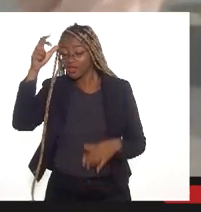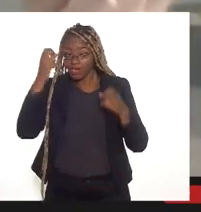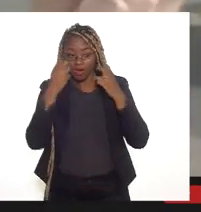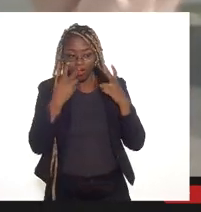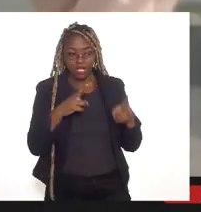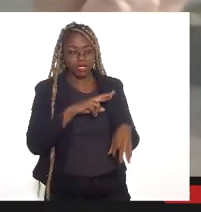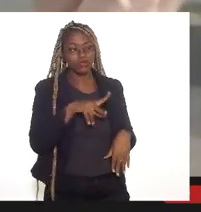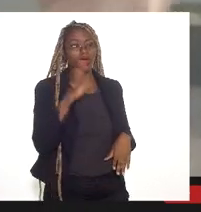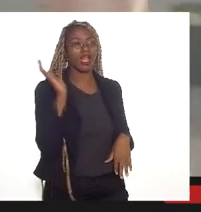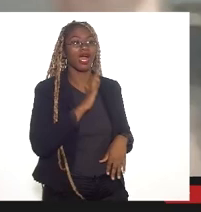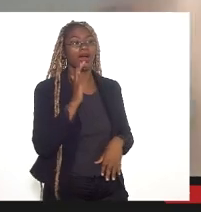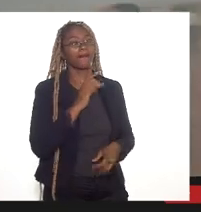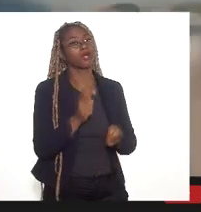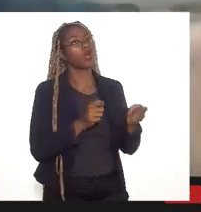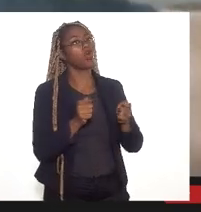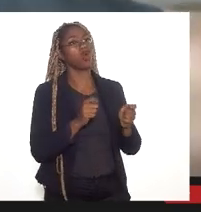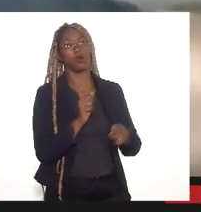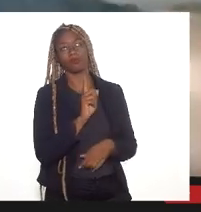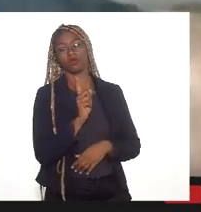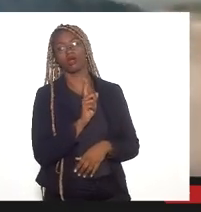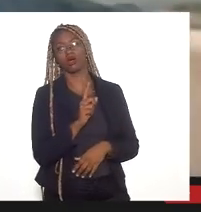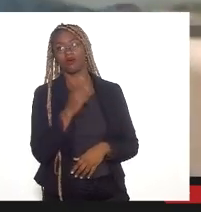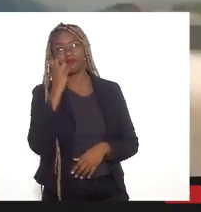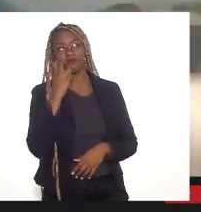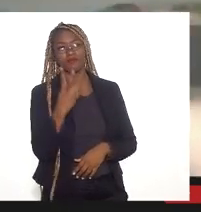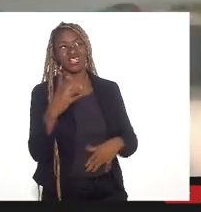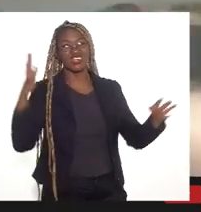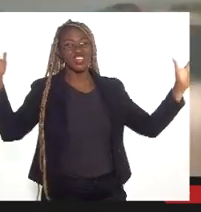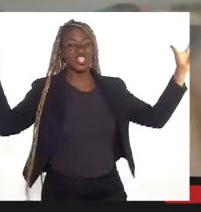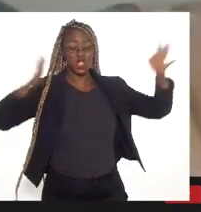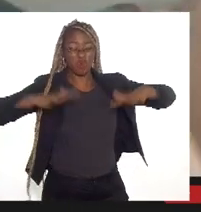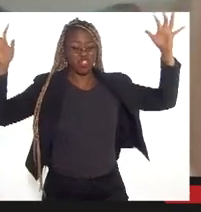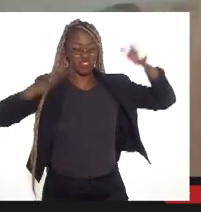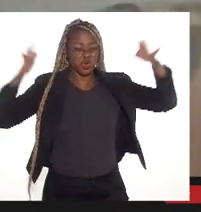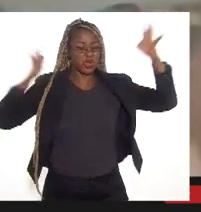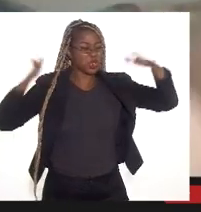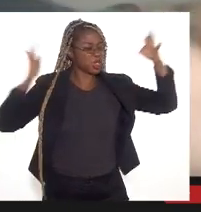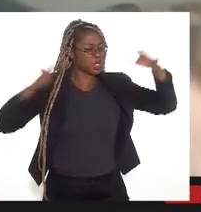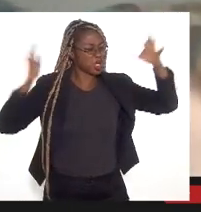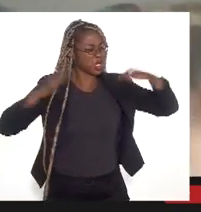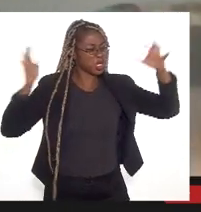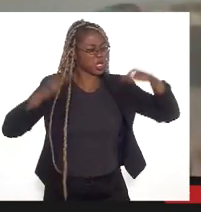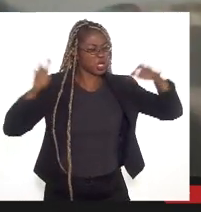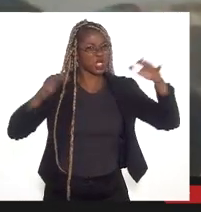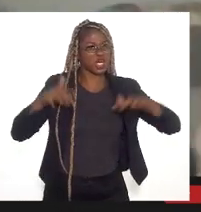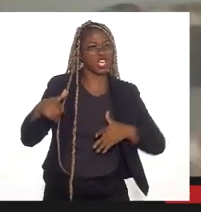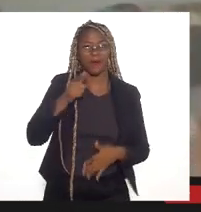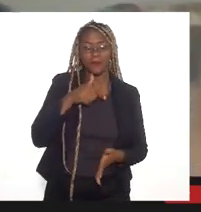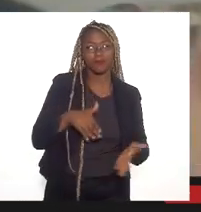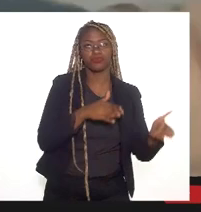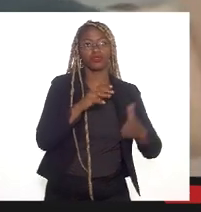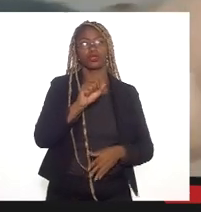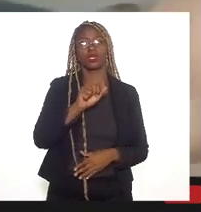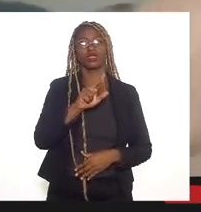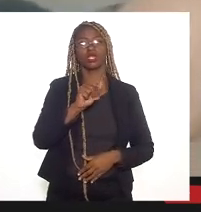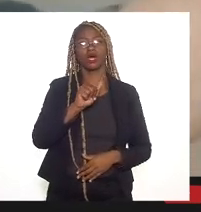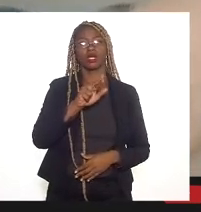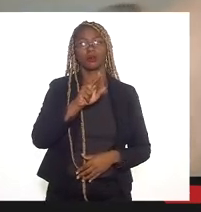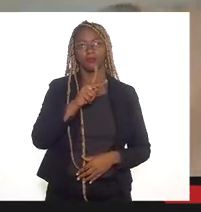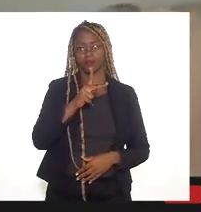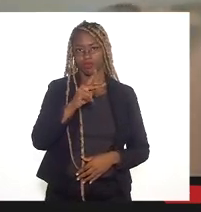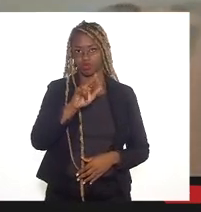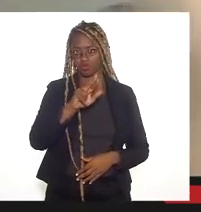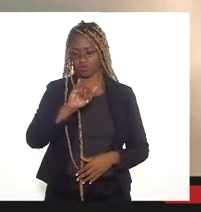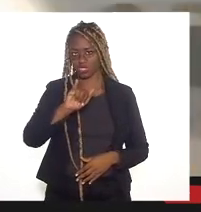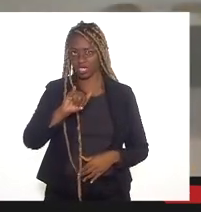imediato econômico. O que vai acontecer na hora de uma chuva intensa na bacia do Rio de Sarapuí e Sarapuí Iguaçu? Vai